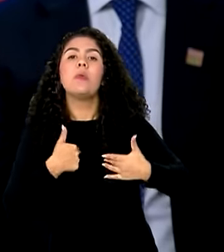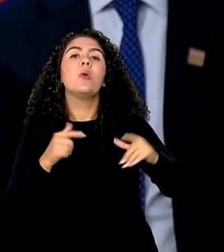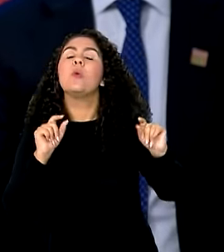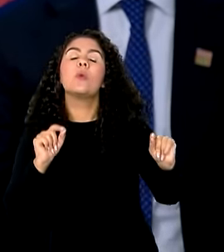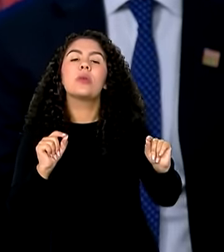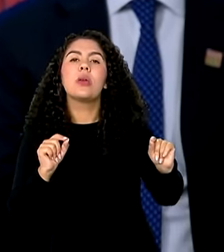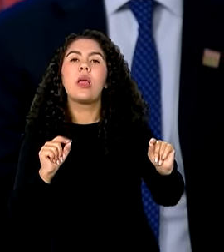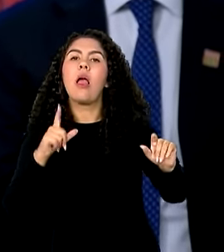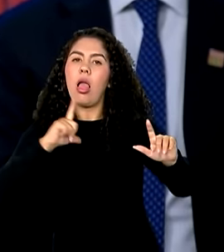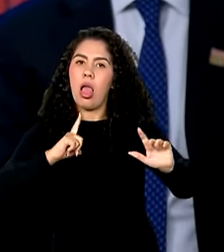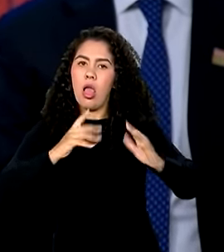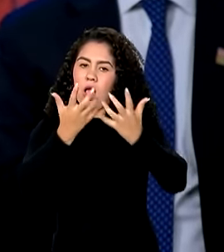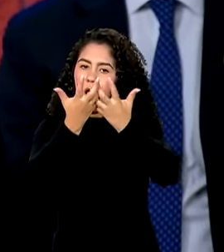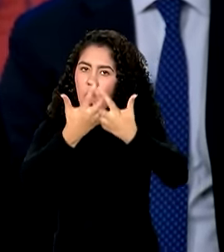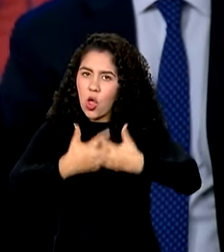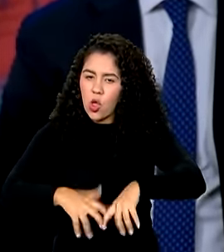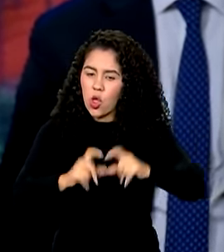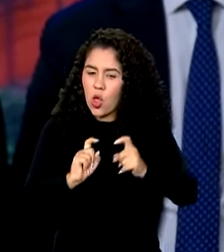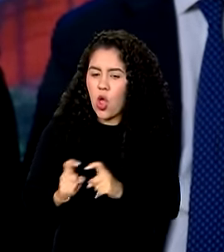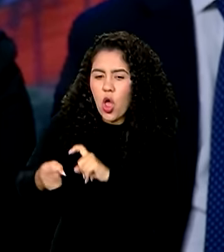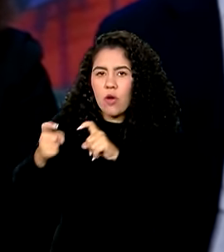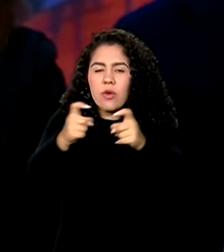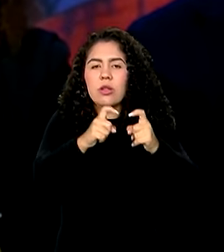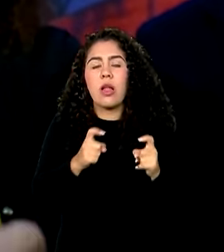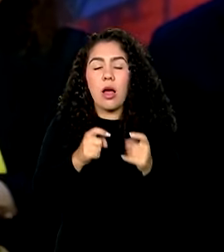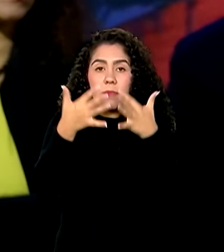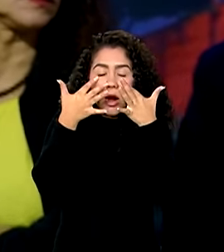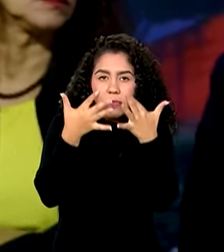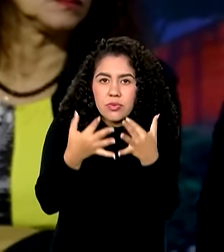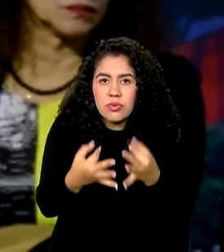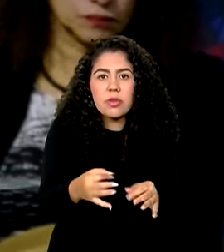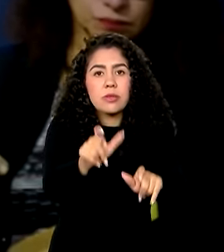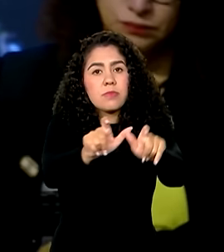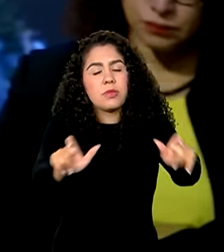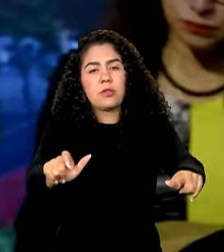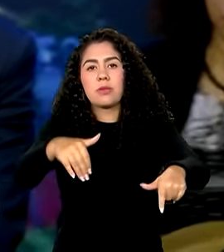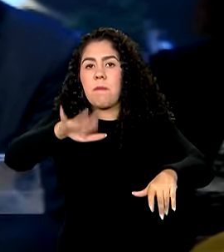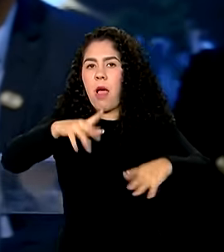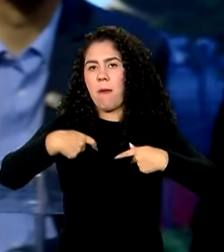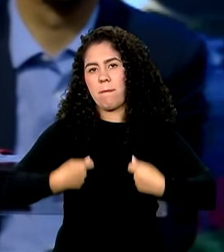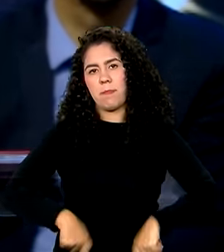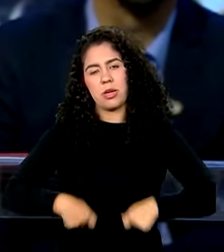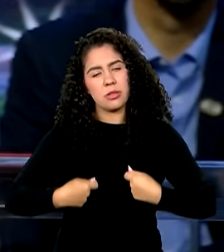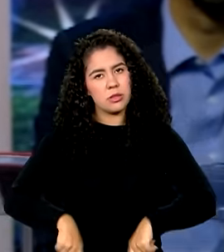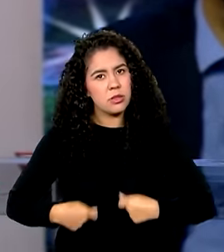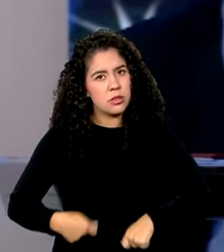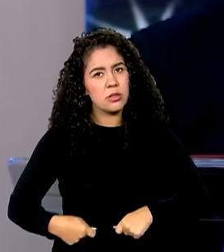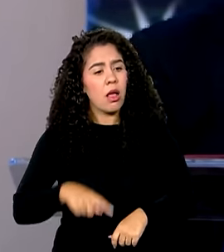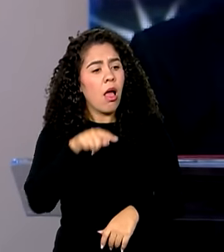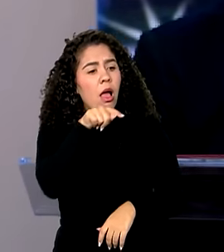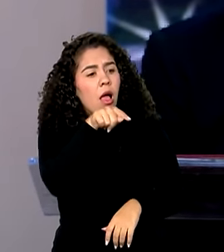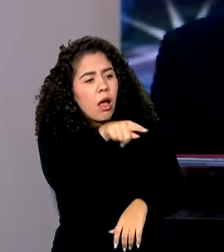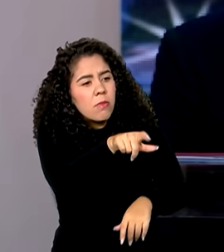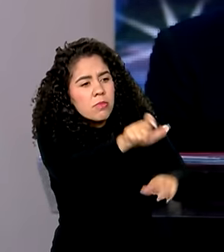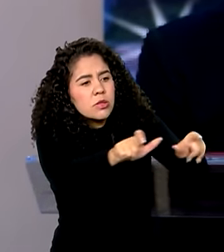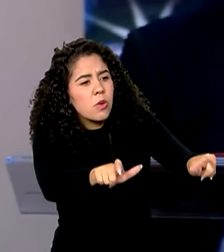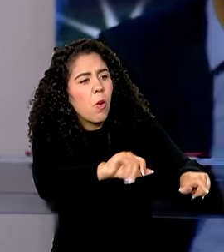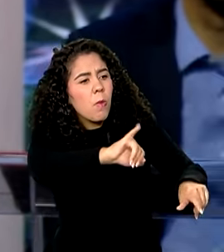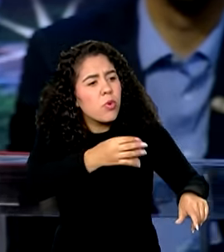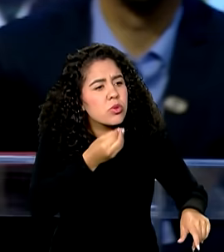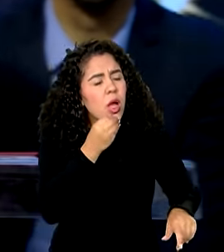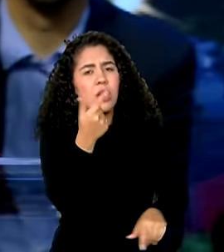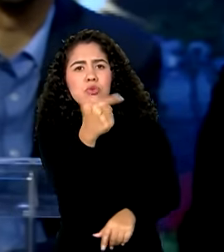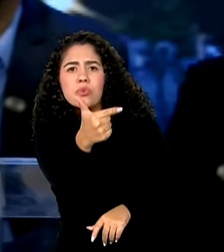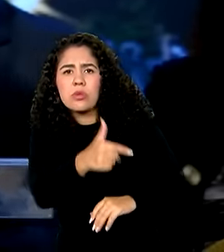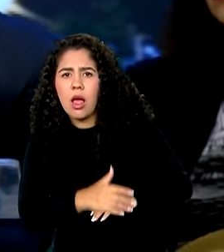atenda as pessoas mais necessitadas nesse país, que a gente cuide daqueles que tiveram menos oportunidade, que a gente